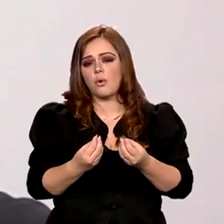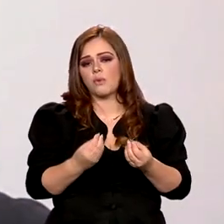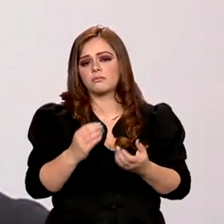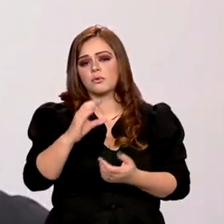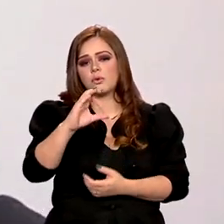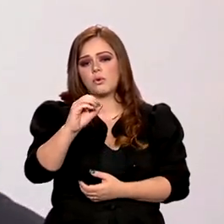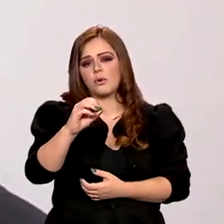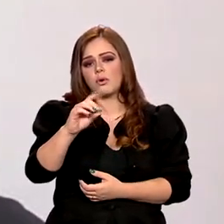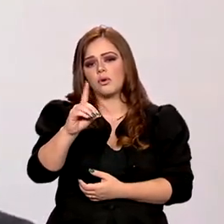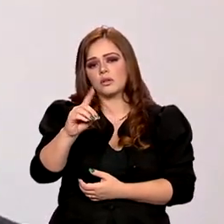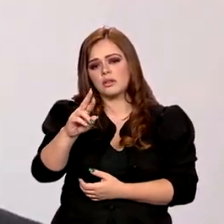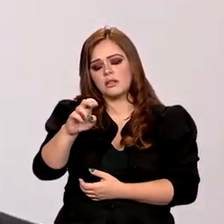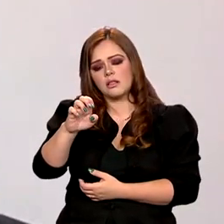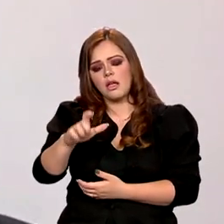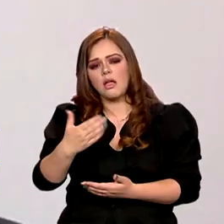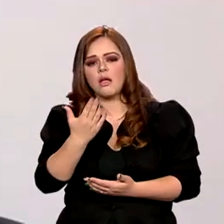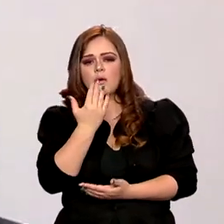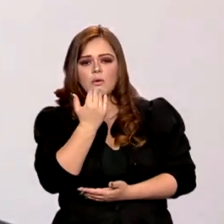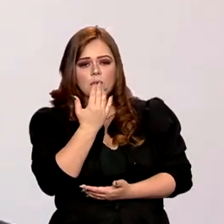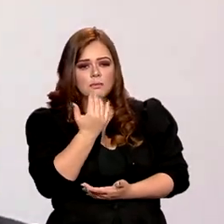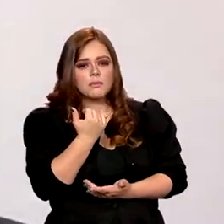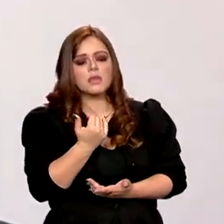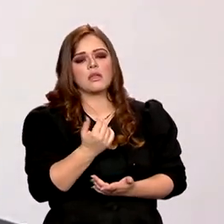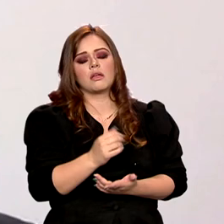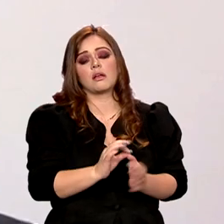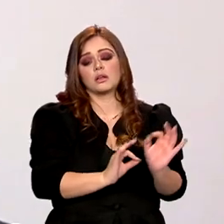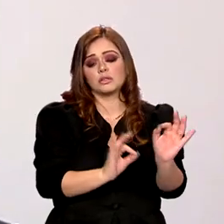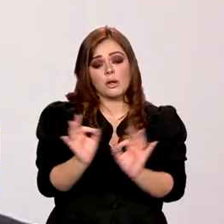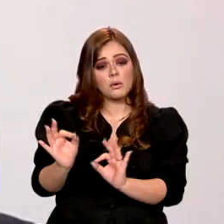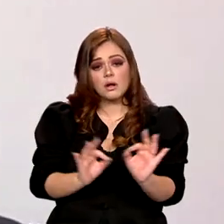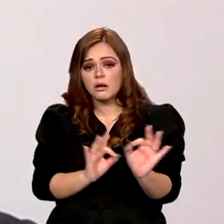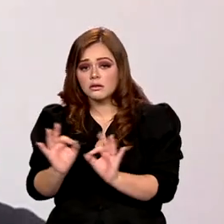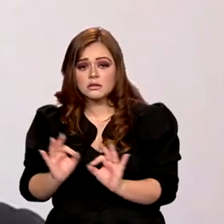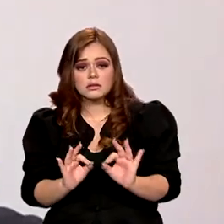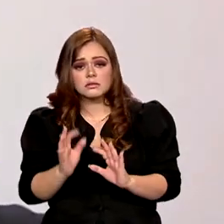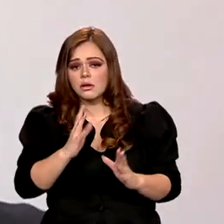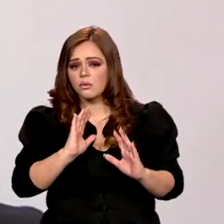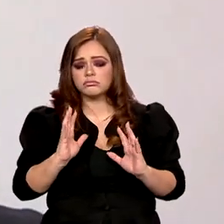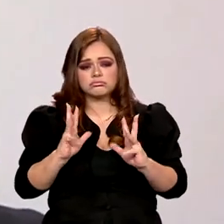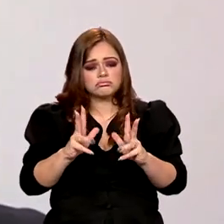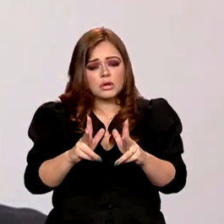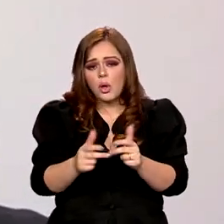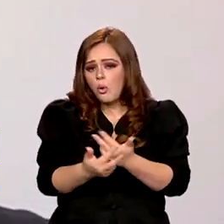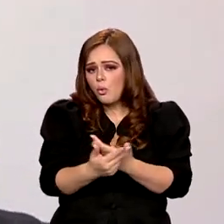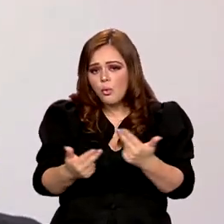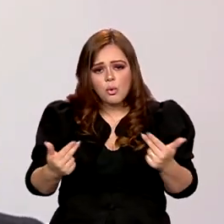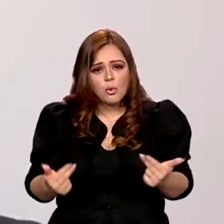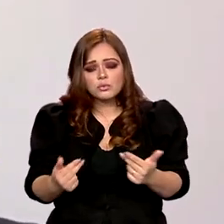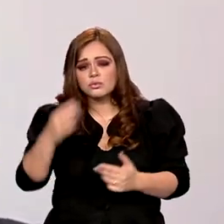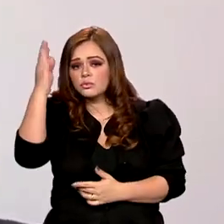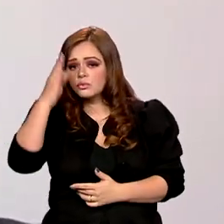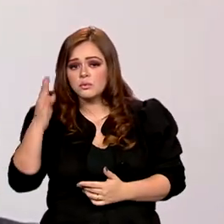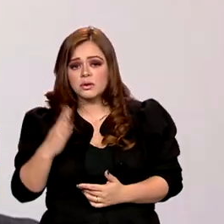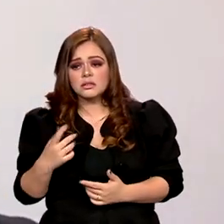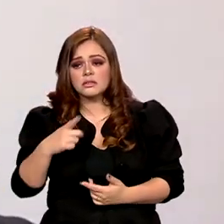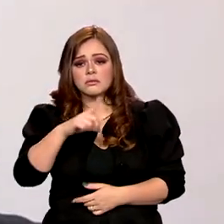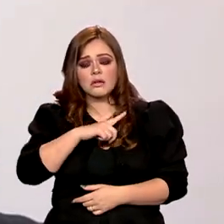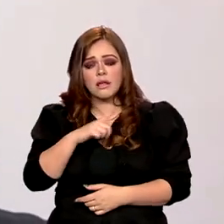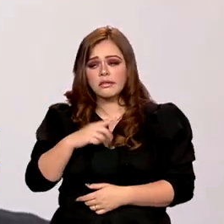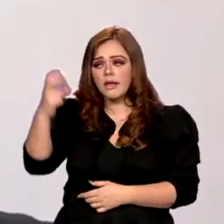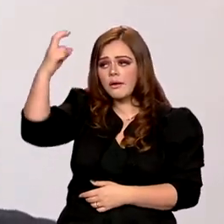artesanato, na culinária, pratos com nomes de fósseis, de eras, de coisas do tipo. Então, tem um traço cultural.